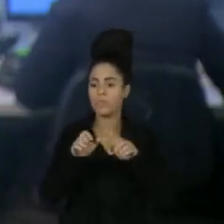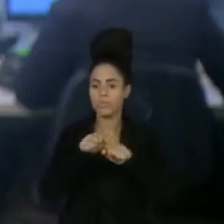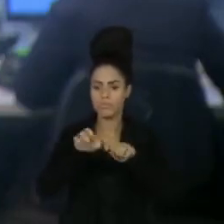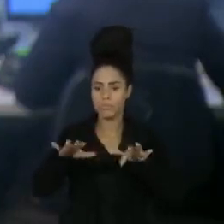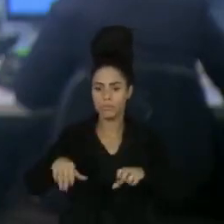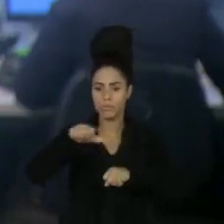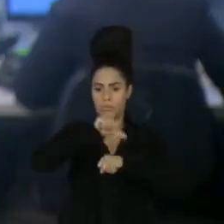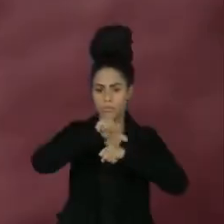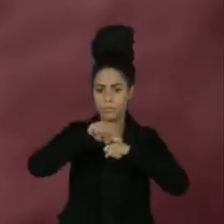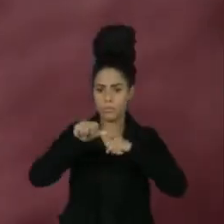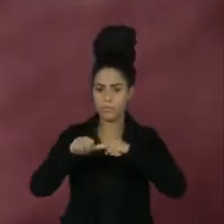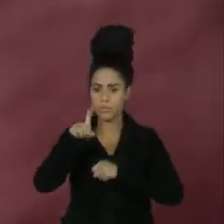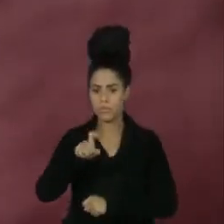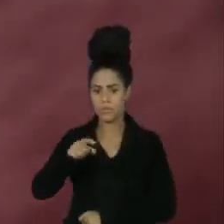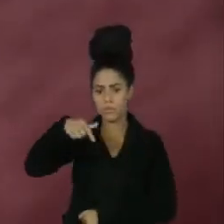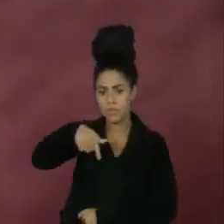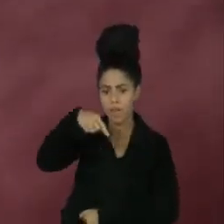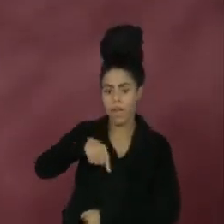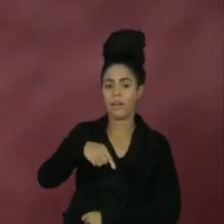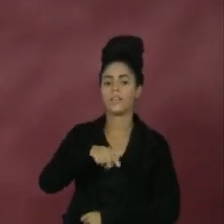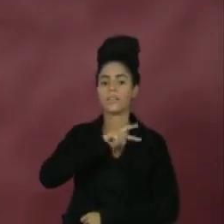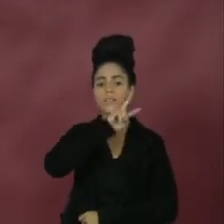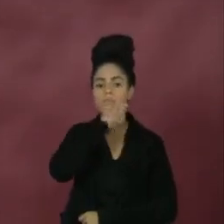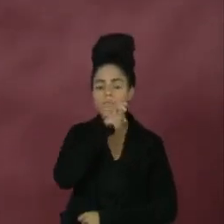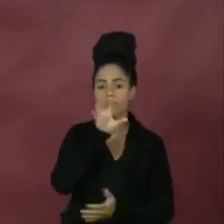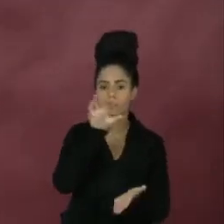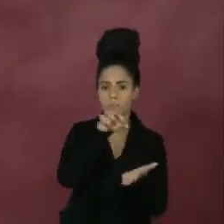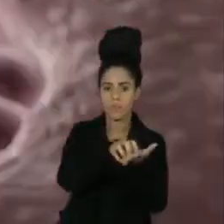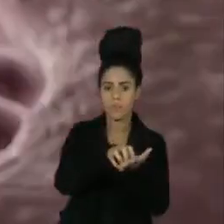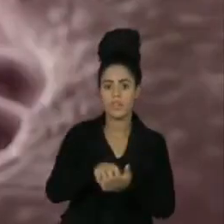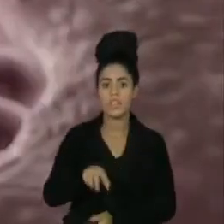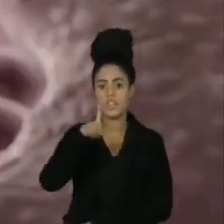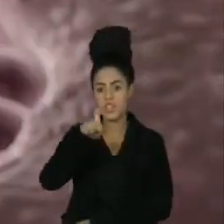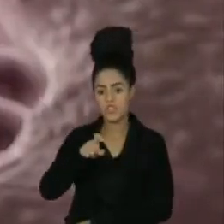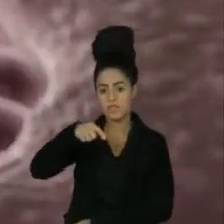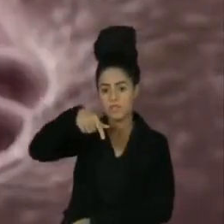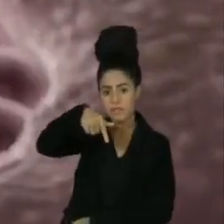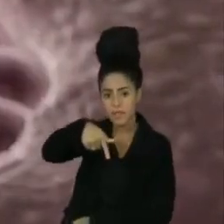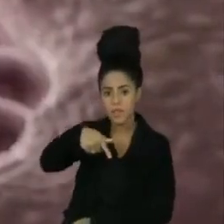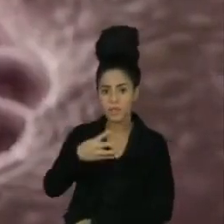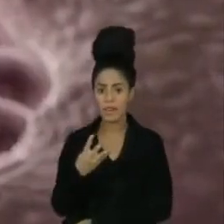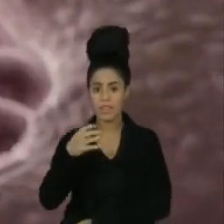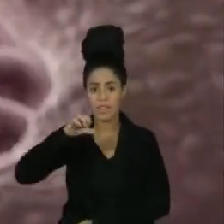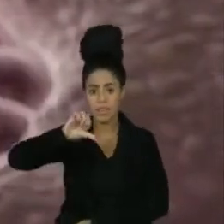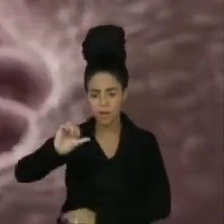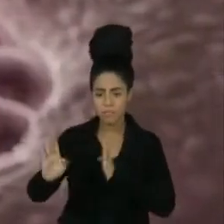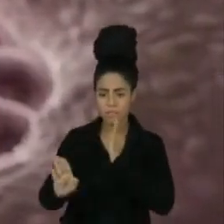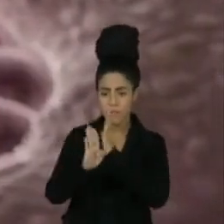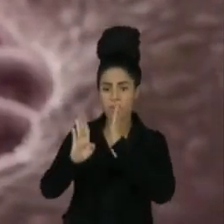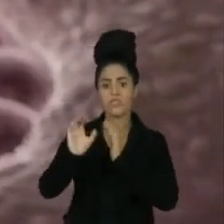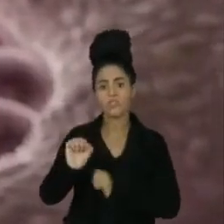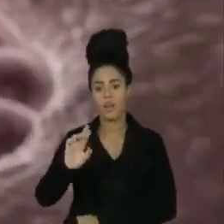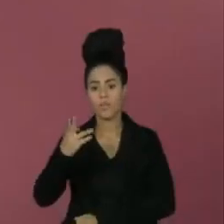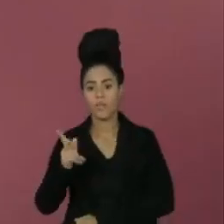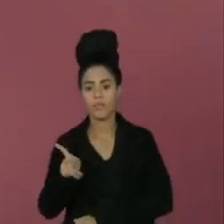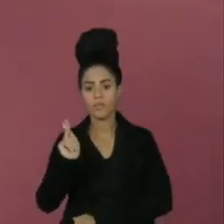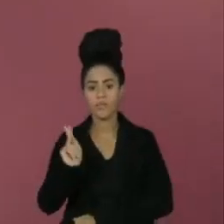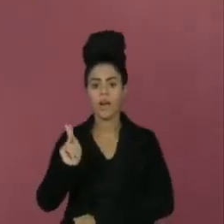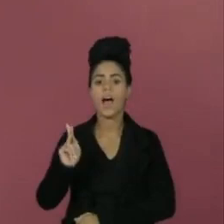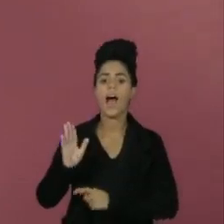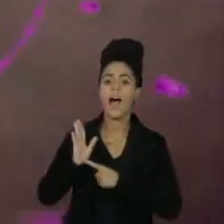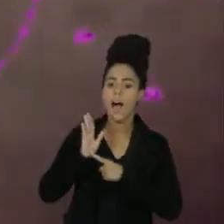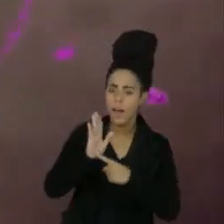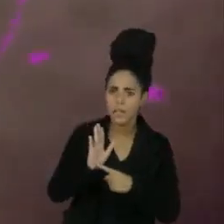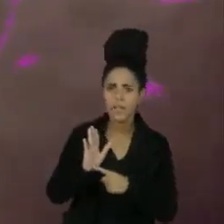Butantan, em São Paulo. A subvariante é a XQ, que tem 49 casos confirmados no Reino Unido. Ela é do